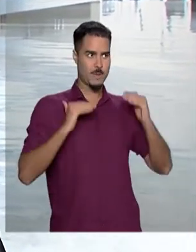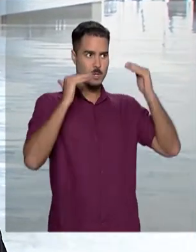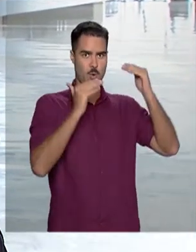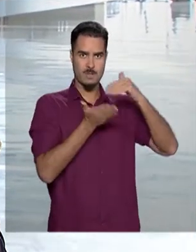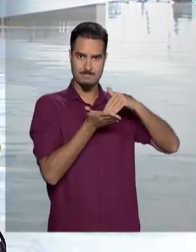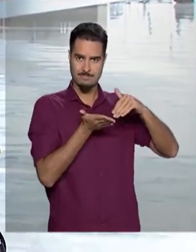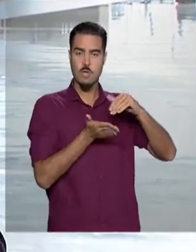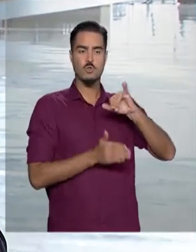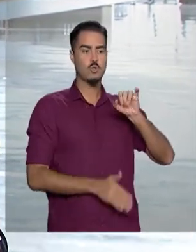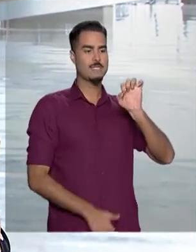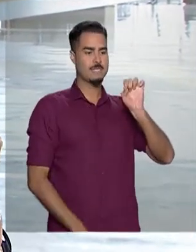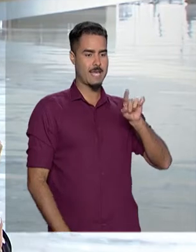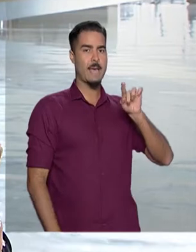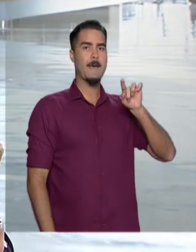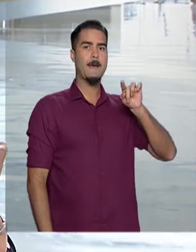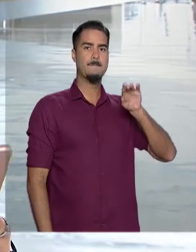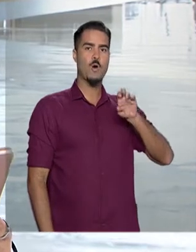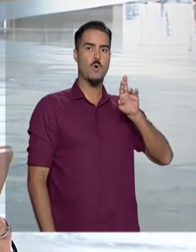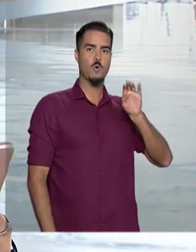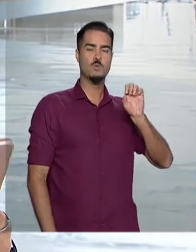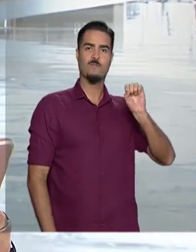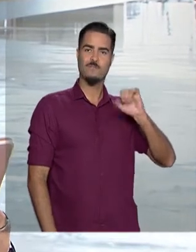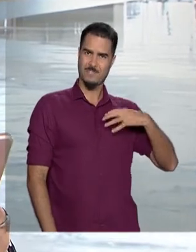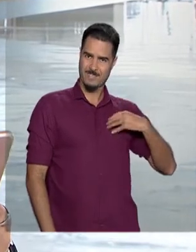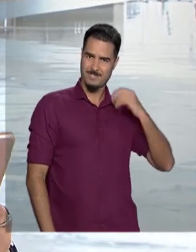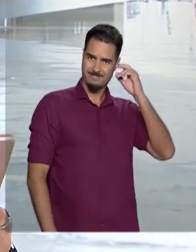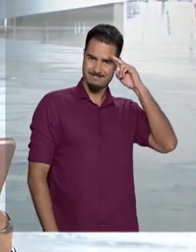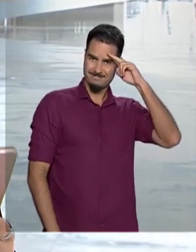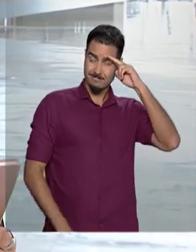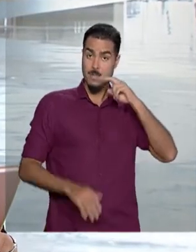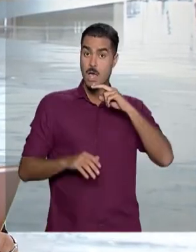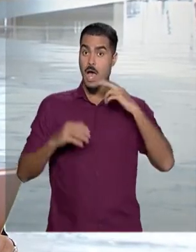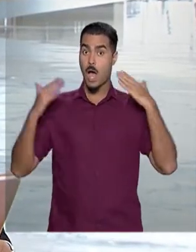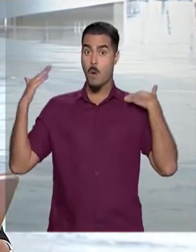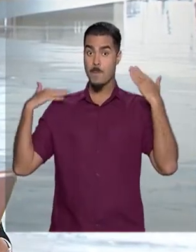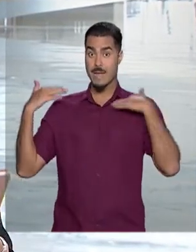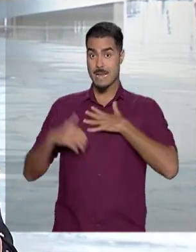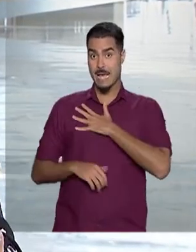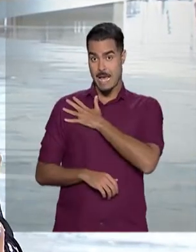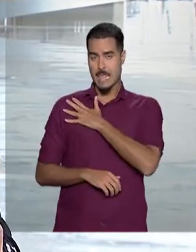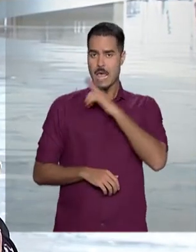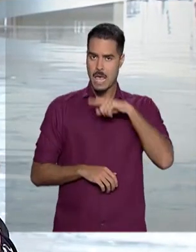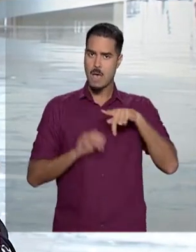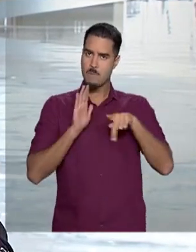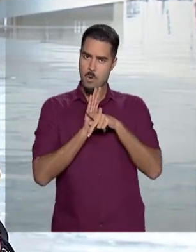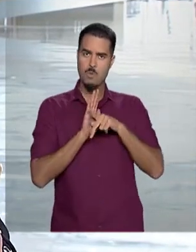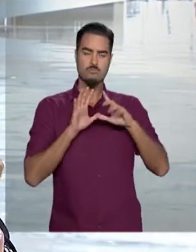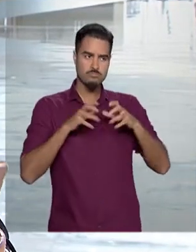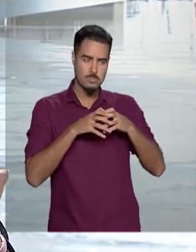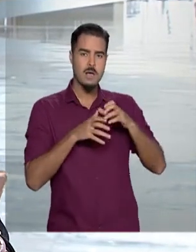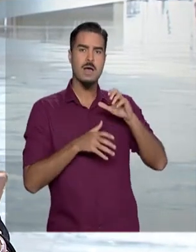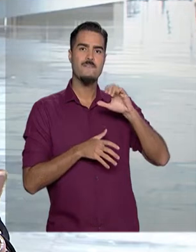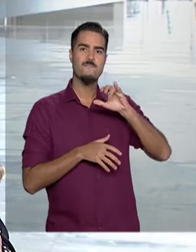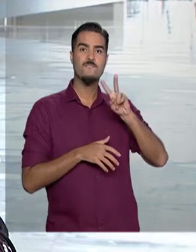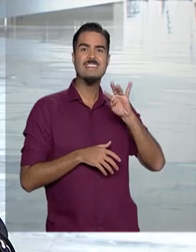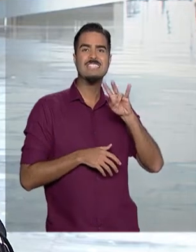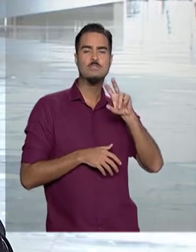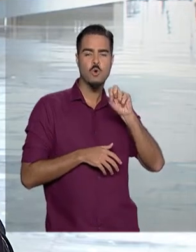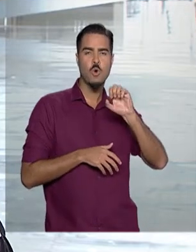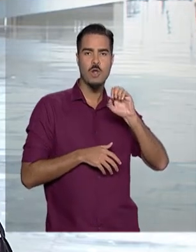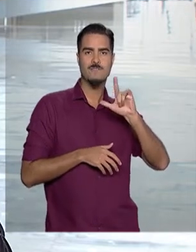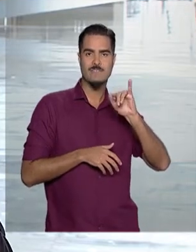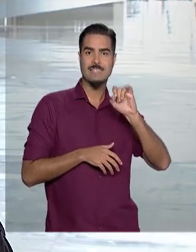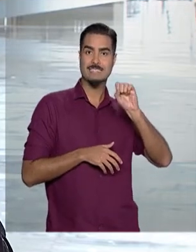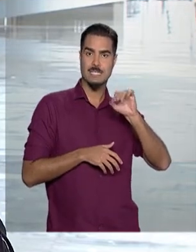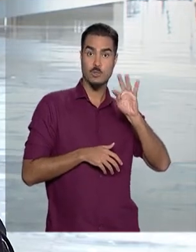José Barroso Filho, e Almirante de Esquadra, Marcos Vinícius Oliveira Santos. Logo em seguida, às duas e meia, o